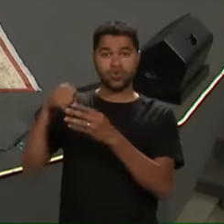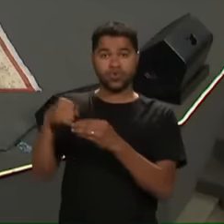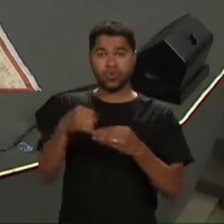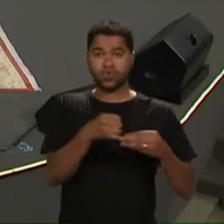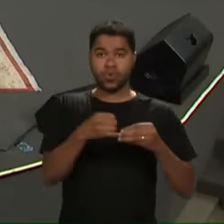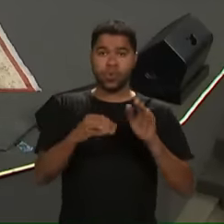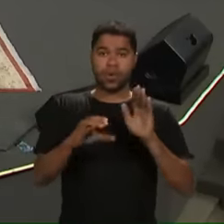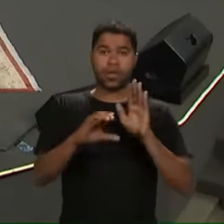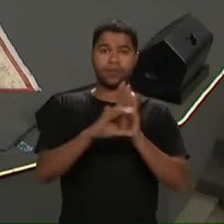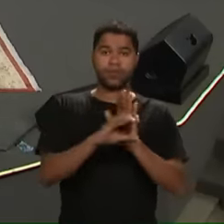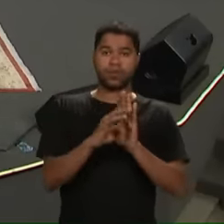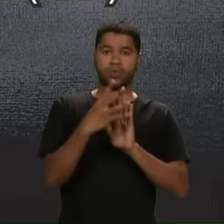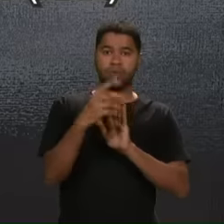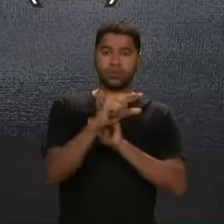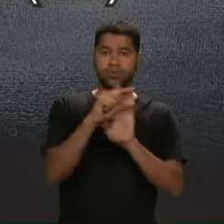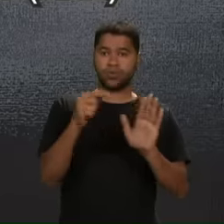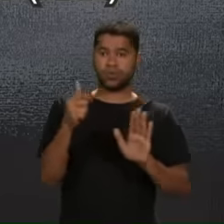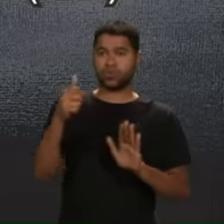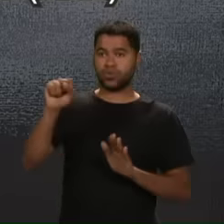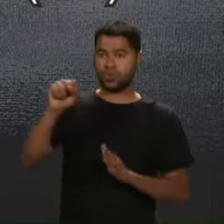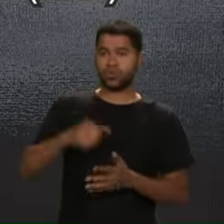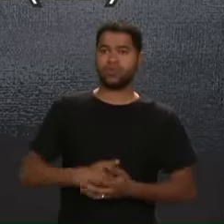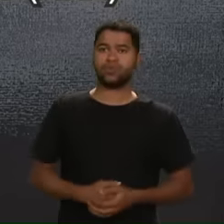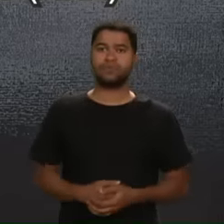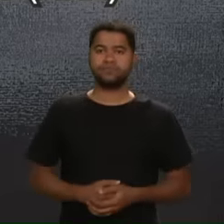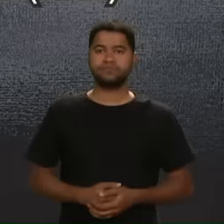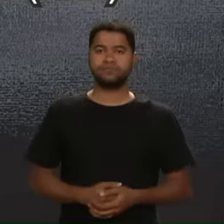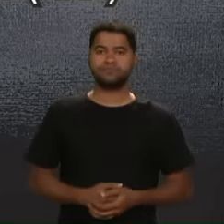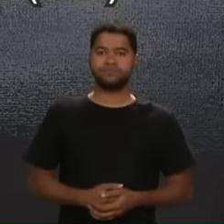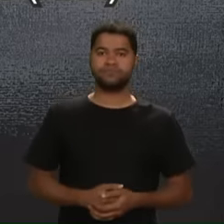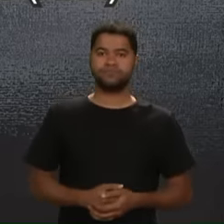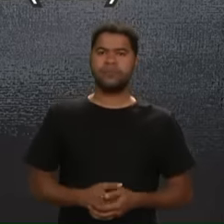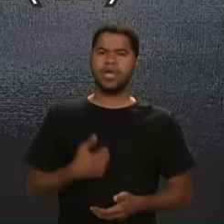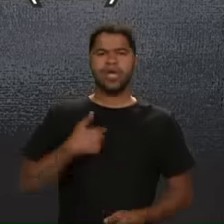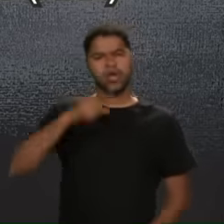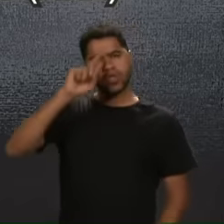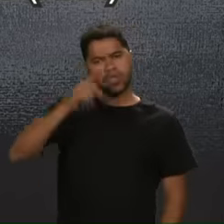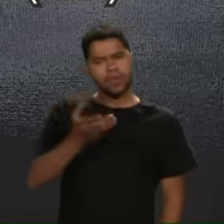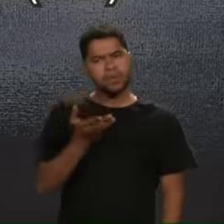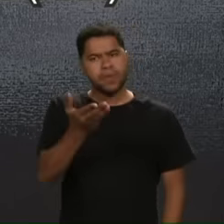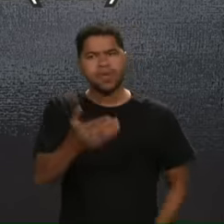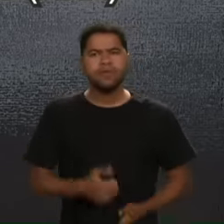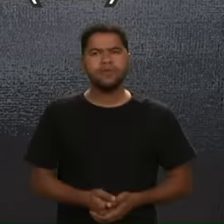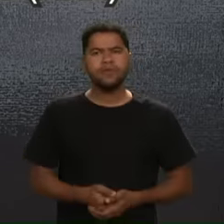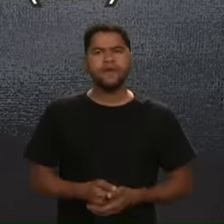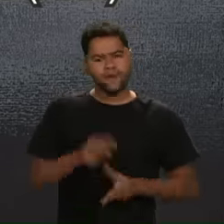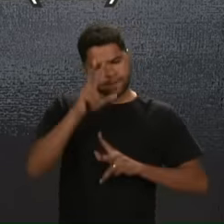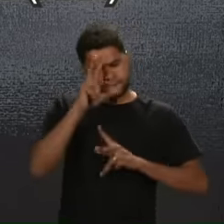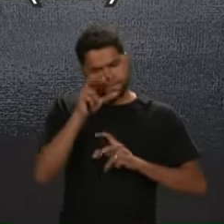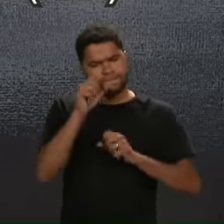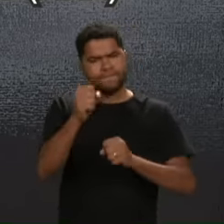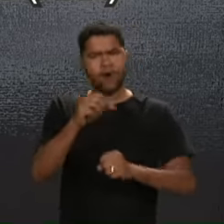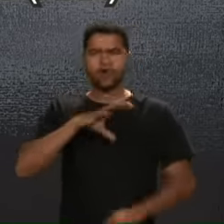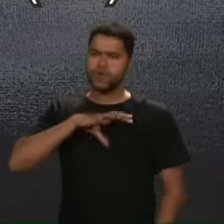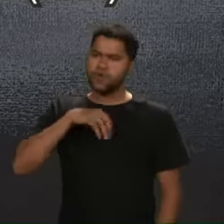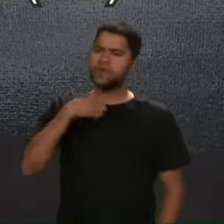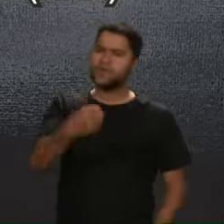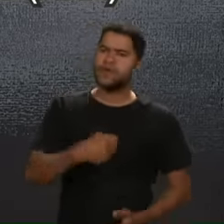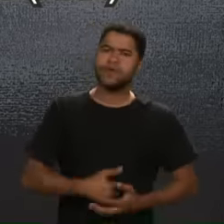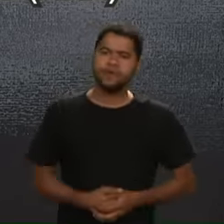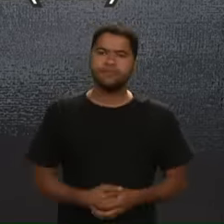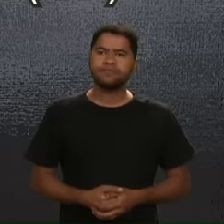418 Não Quanto mandei eu Ser forte E corajoso